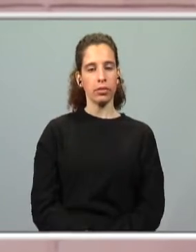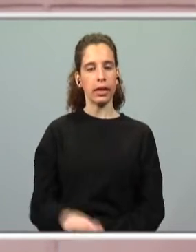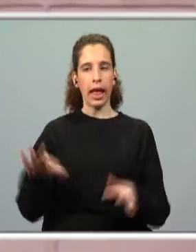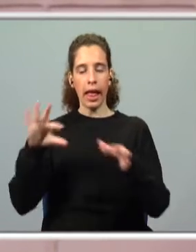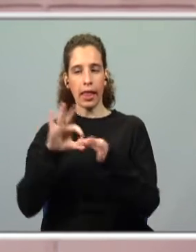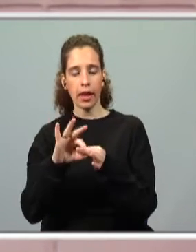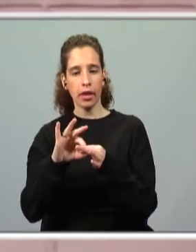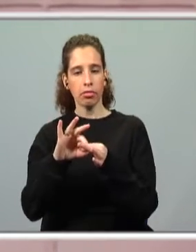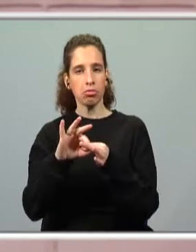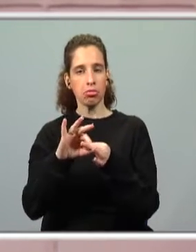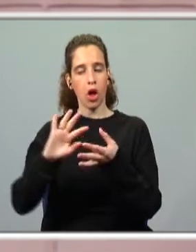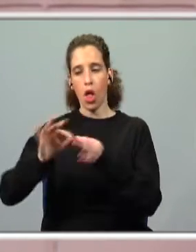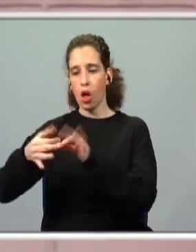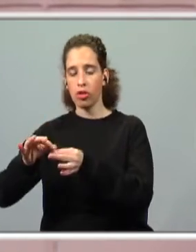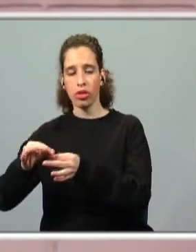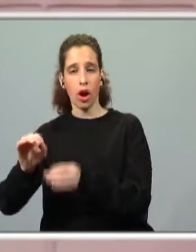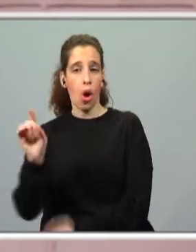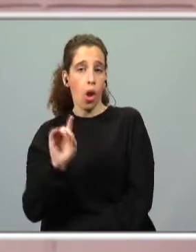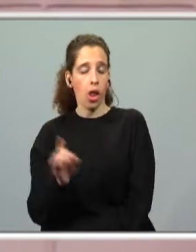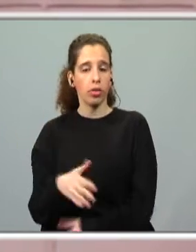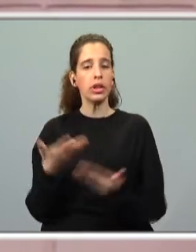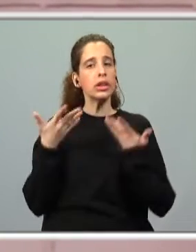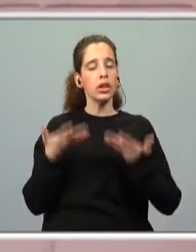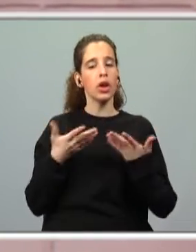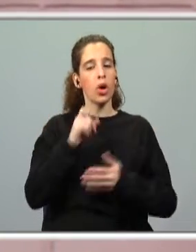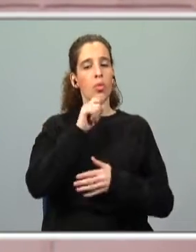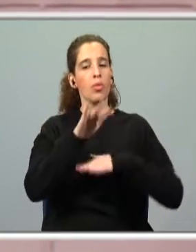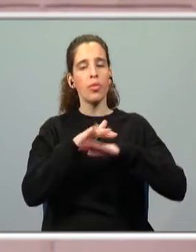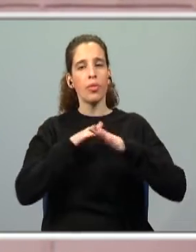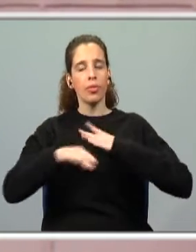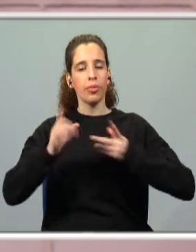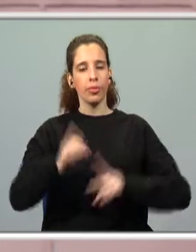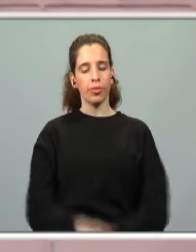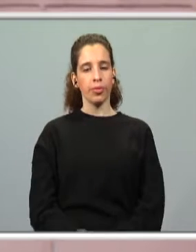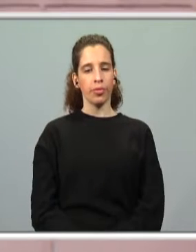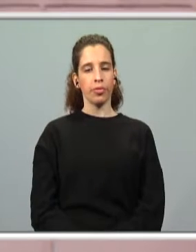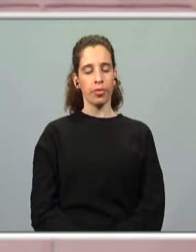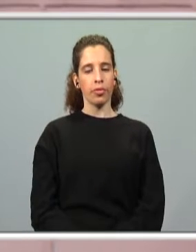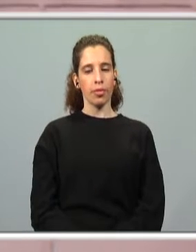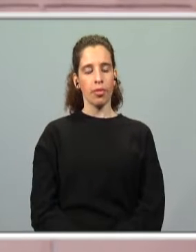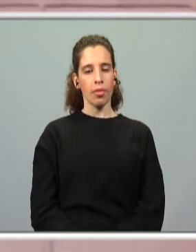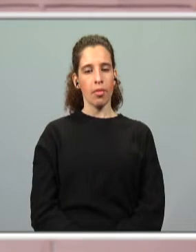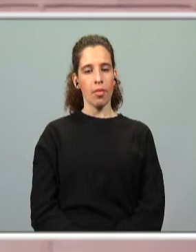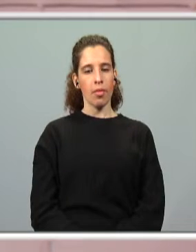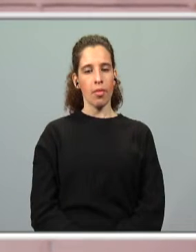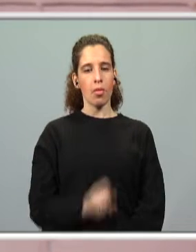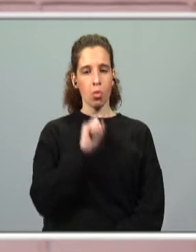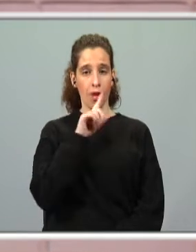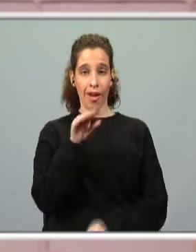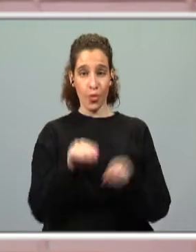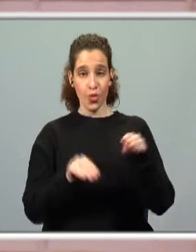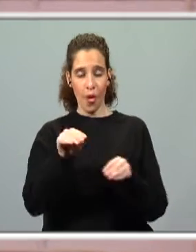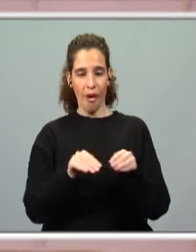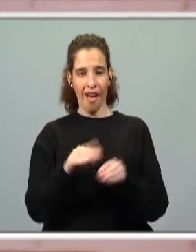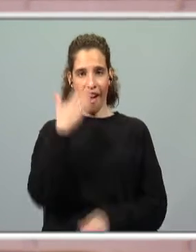sentido. Então, agora? O que é que podemos fazer? Agora, se calhar, podemos jogar um joguinho.